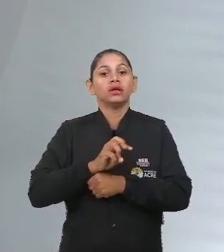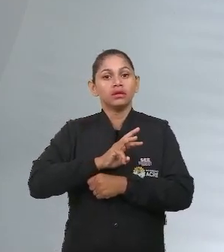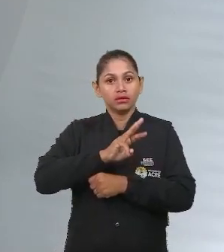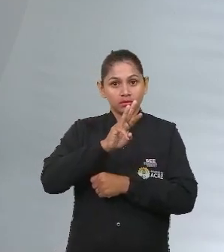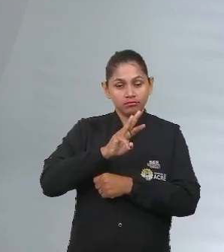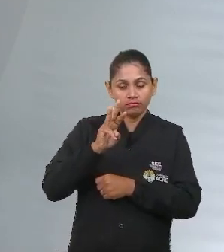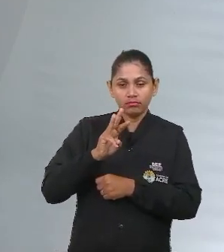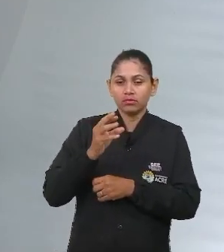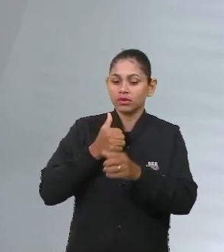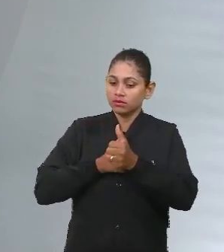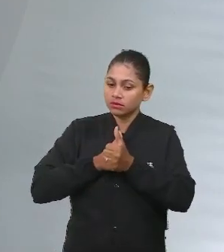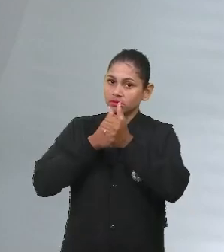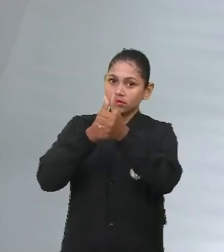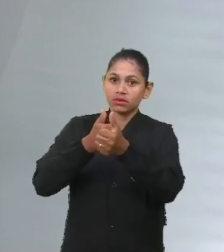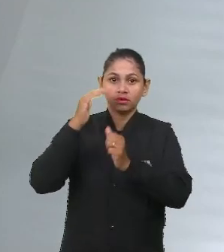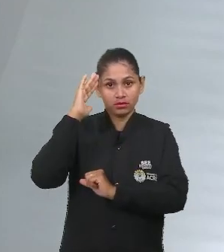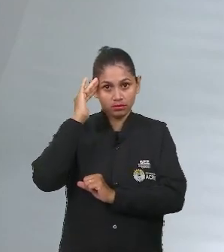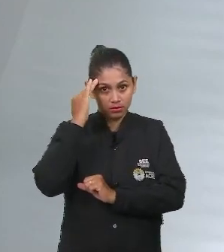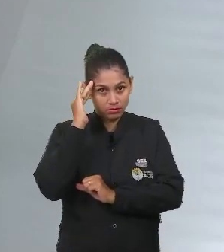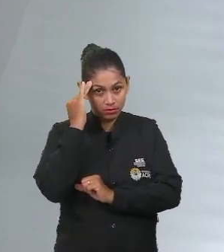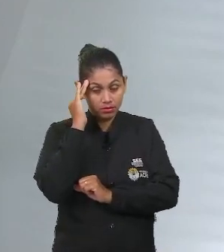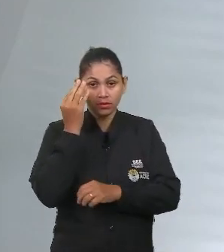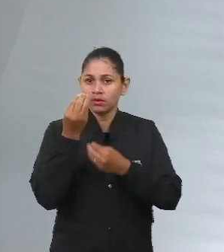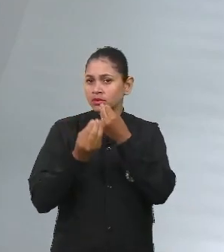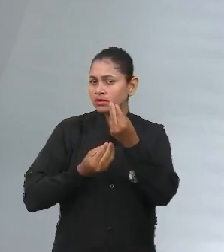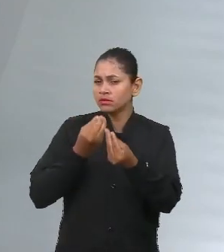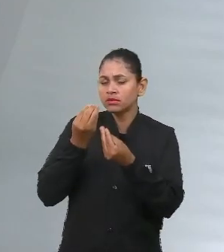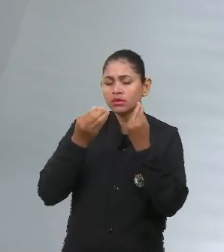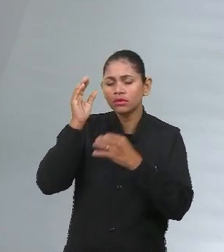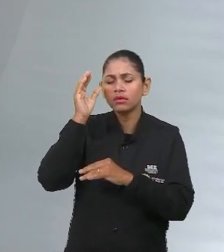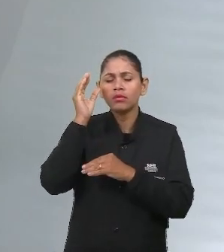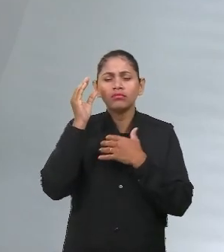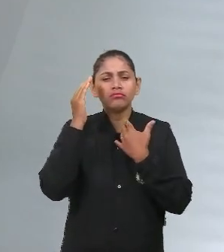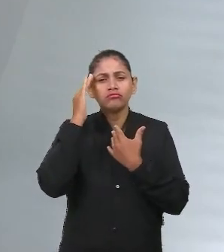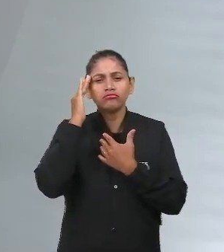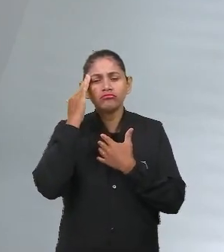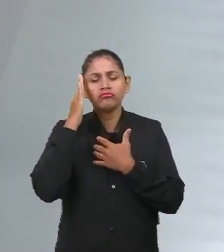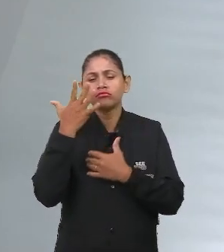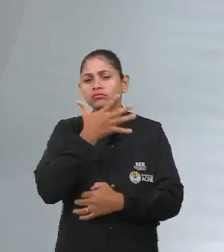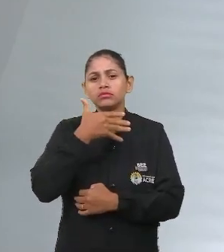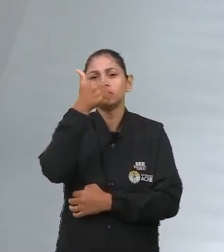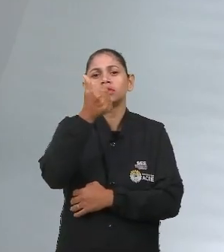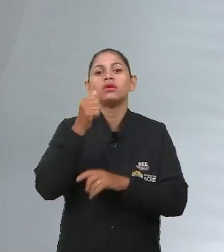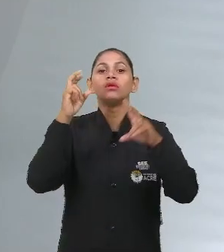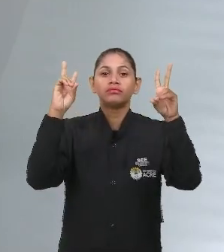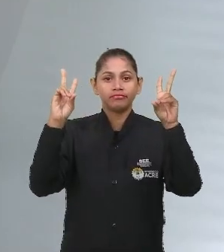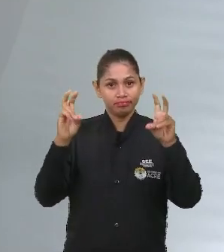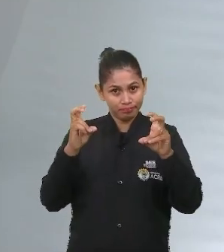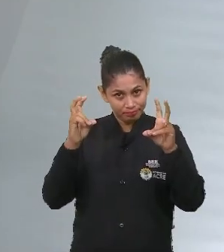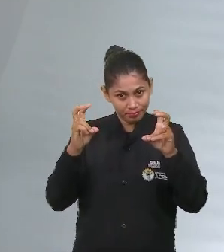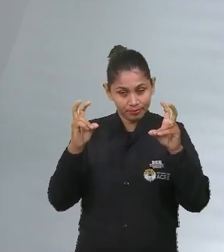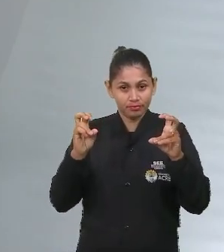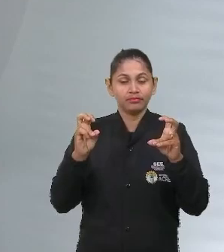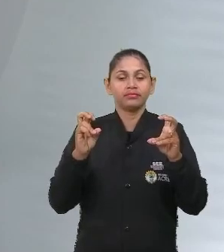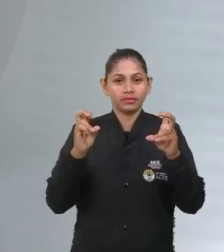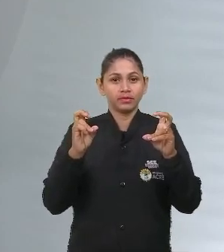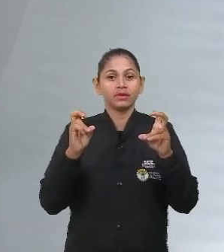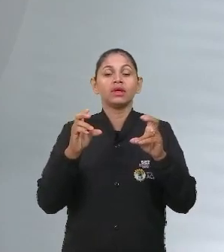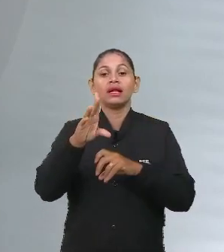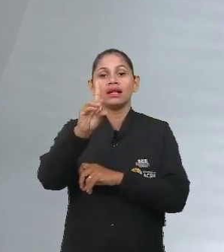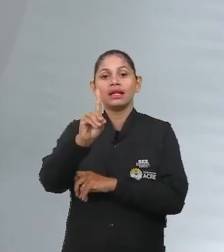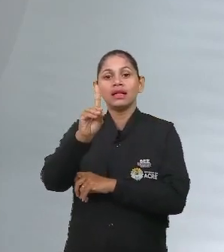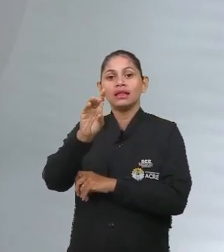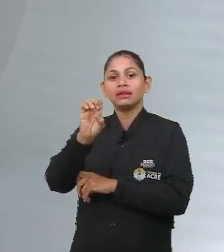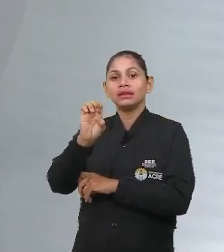pode acompanhar e entender como que eu posso compreender melhor este tema. É a chamada delimitação